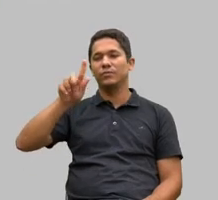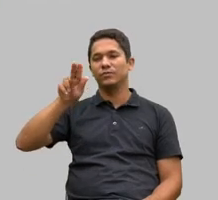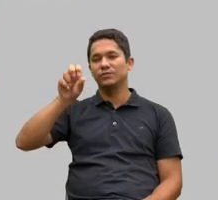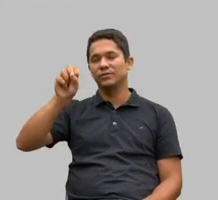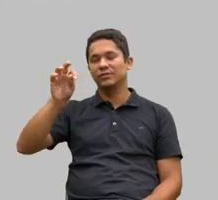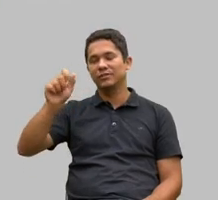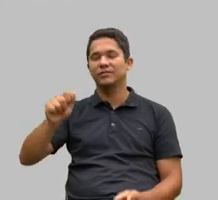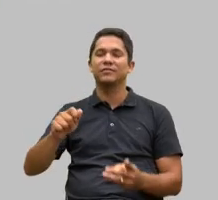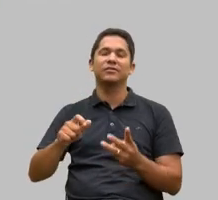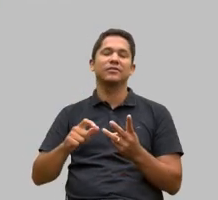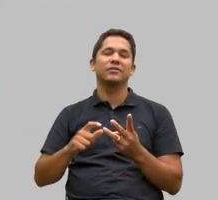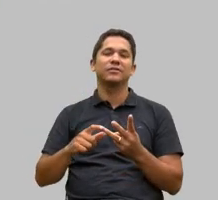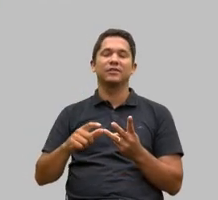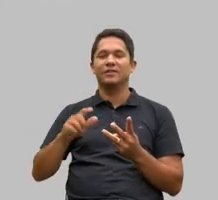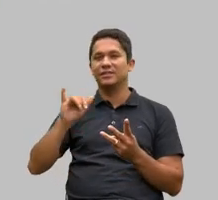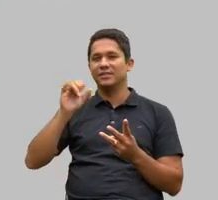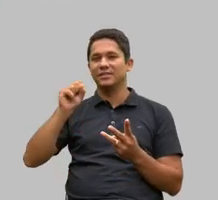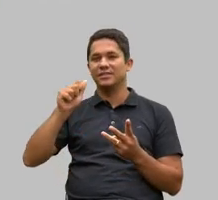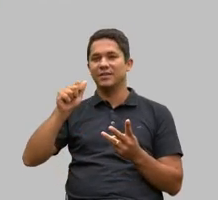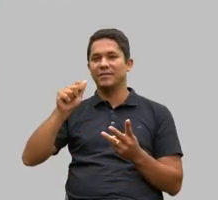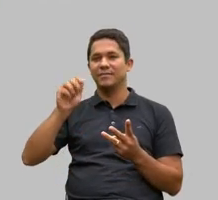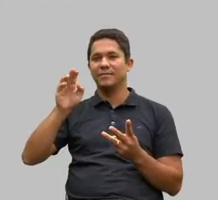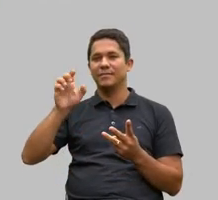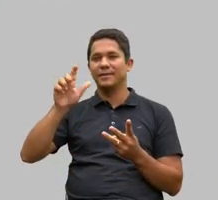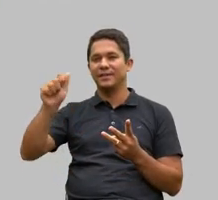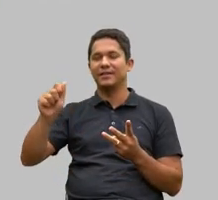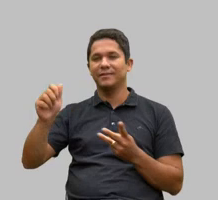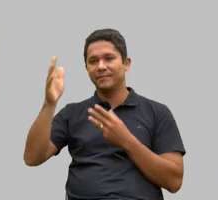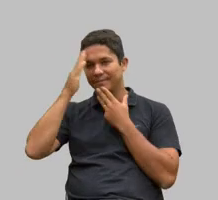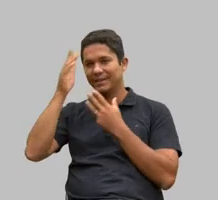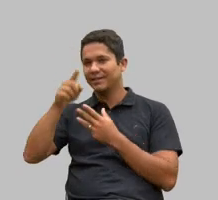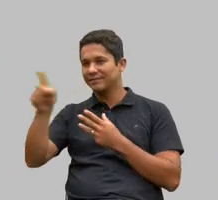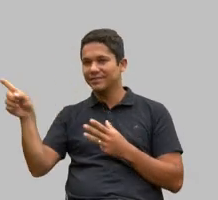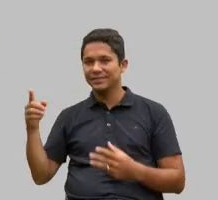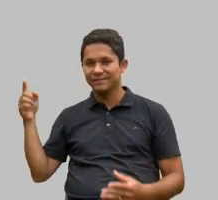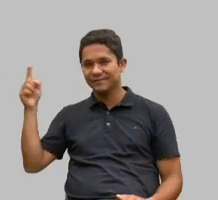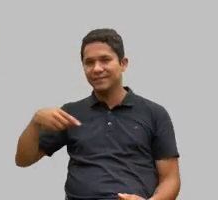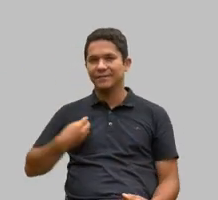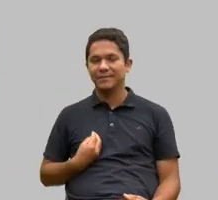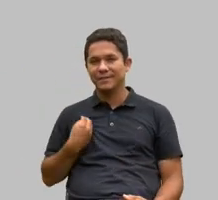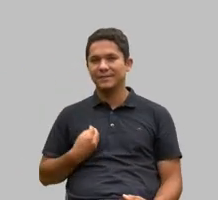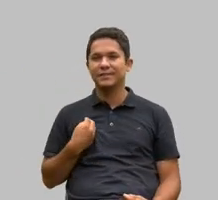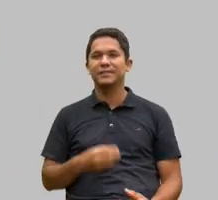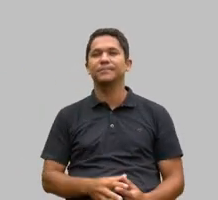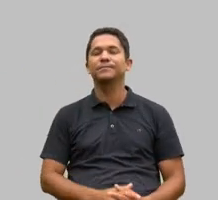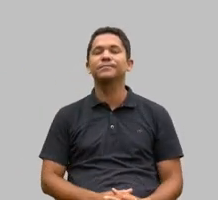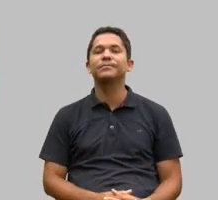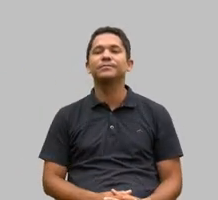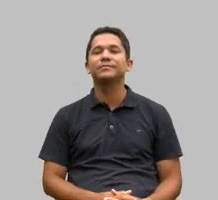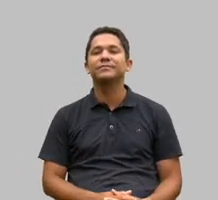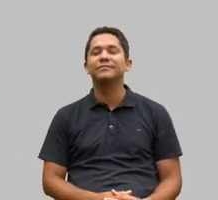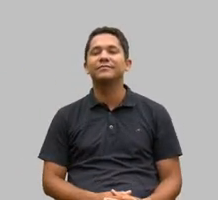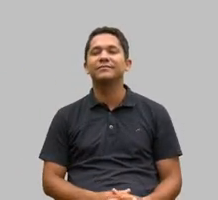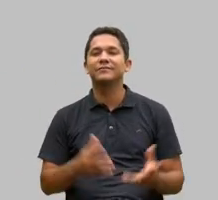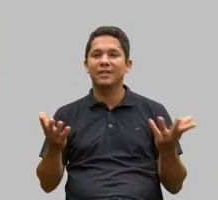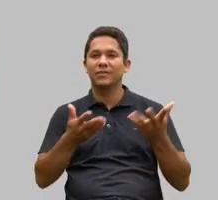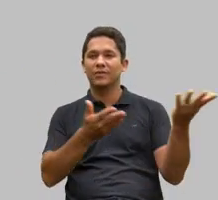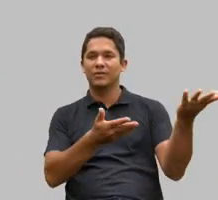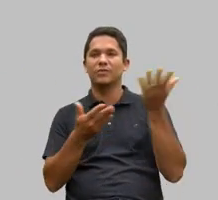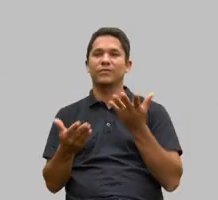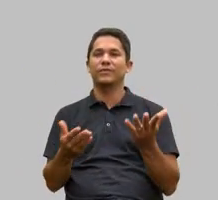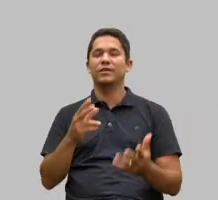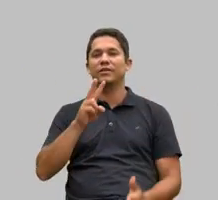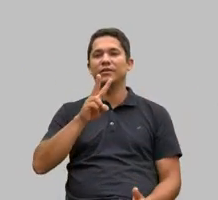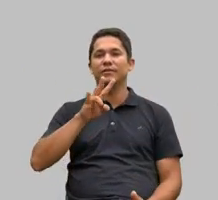Lopes então muito obrigado a presença de vocês viu vamos passar a palavra agora a Vilma de Oliveira Dias